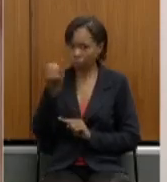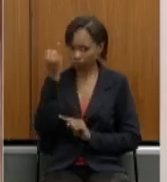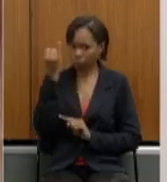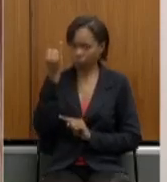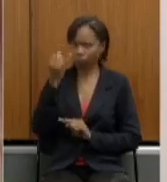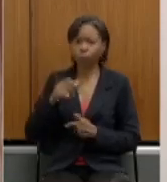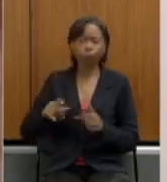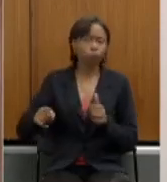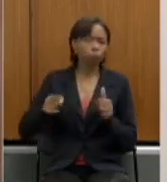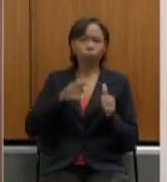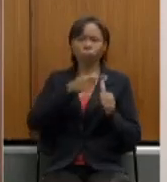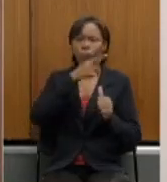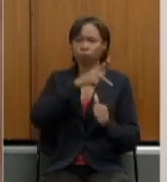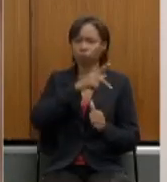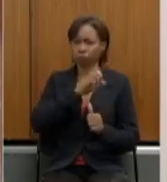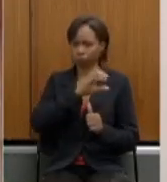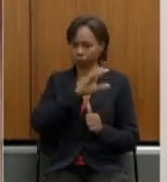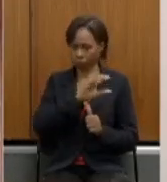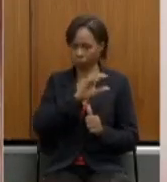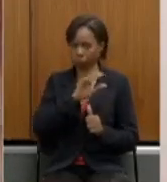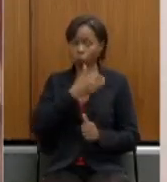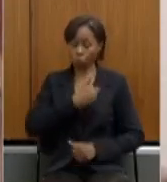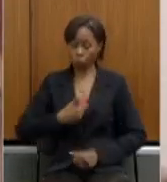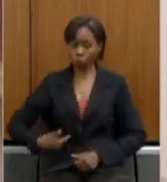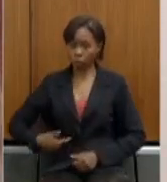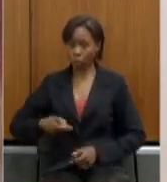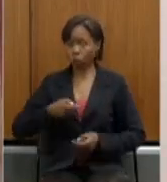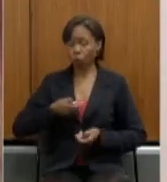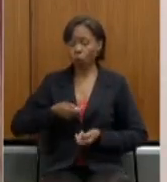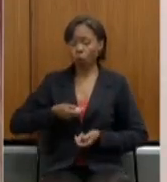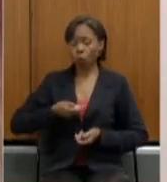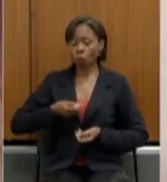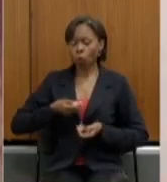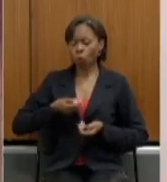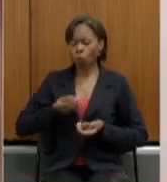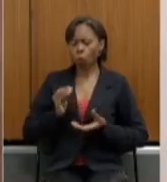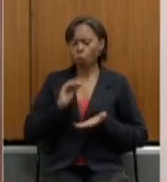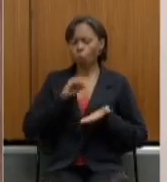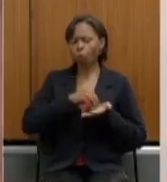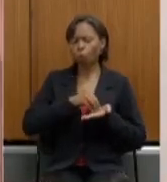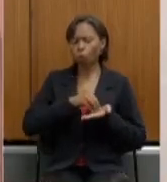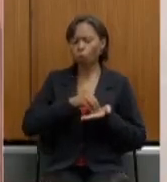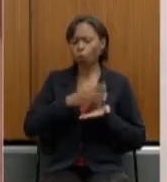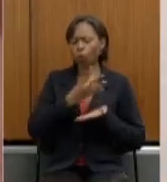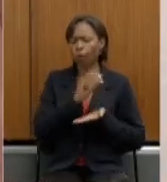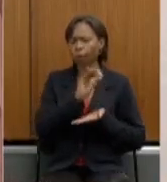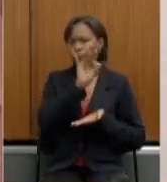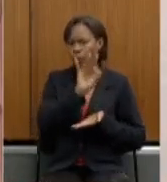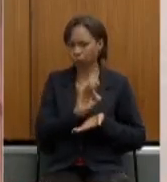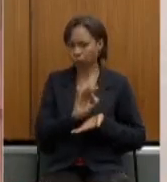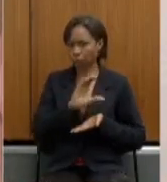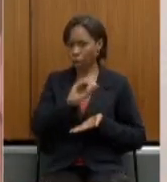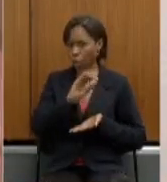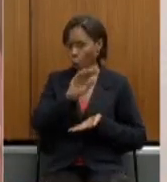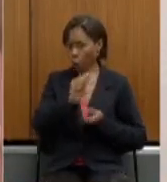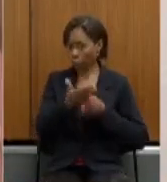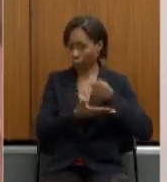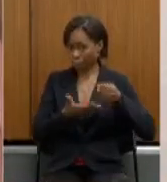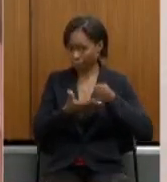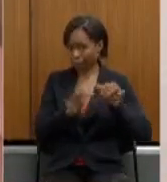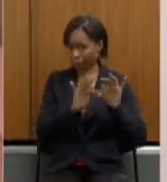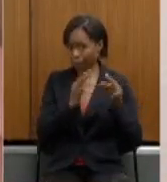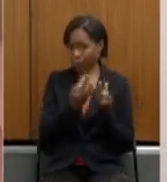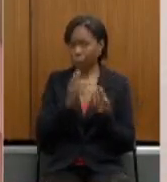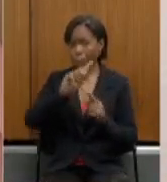o governo colocou 40% 40% da cota familiar quer dizer da base mais 20%